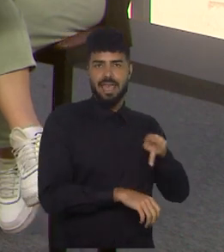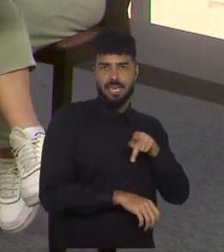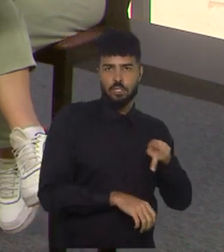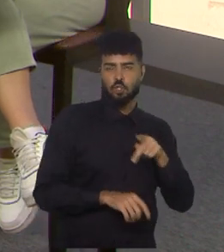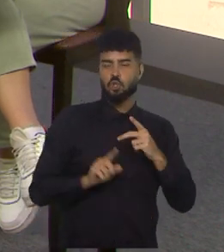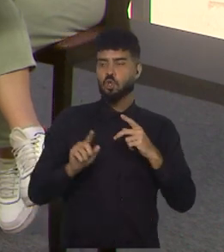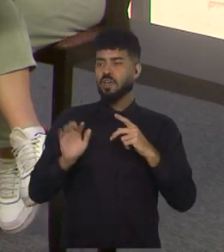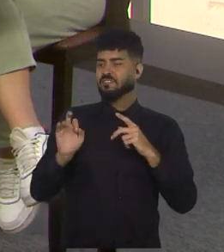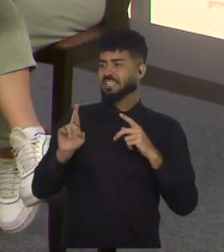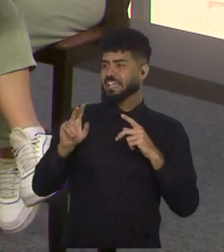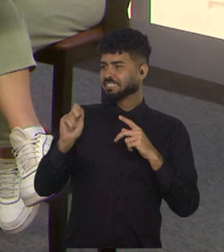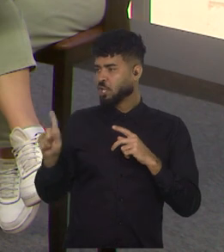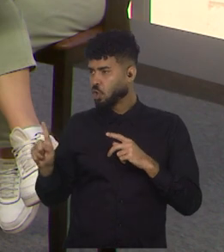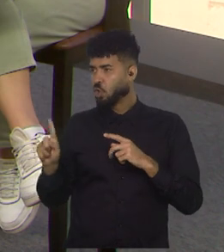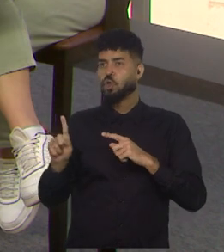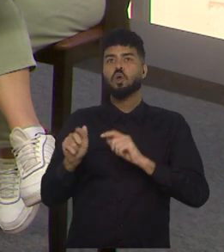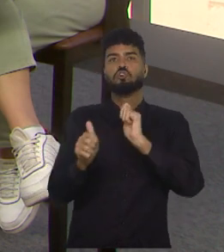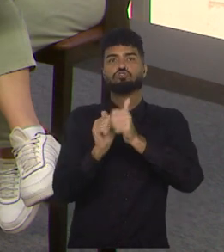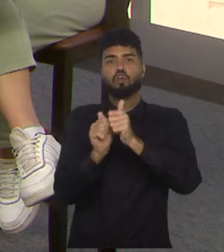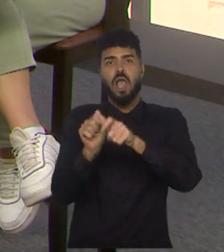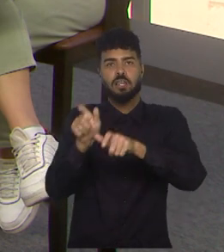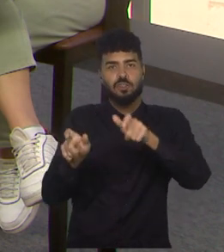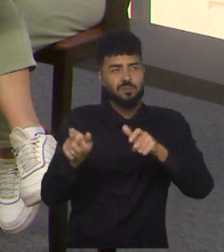federação e as jogadoras. Pode ser, Thaís?